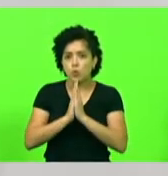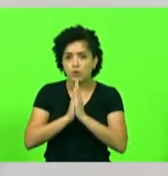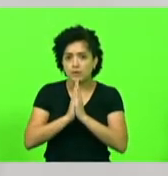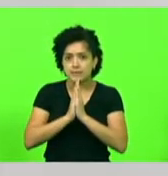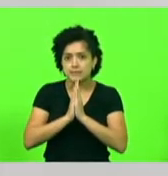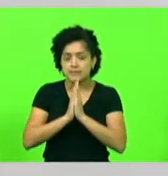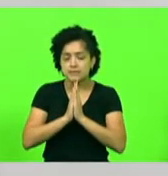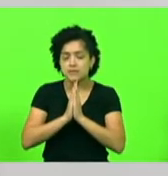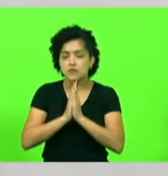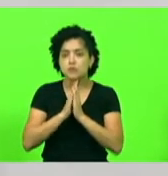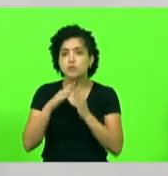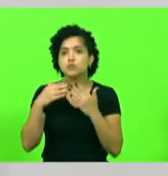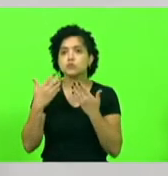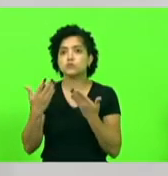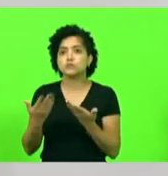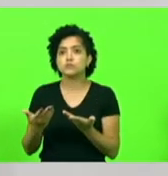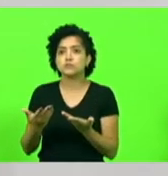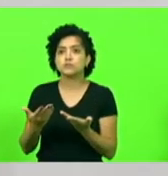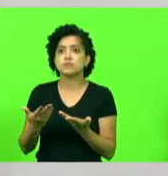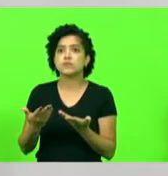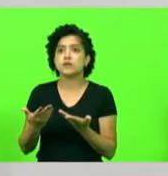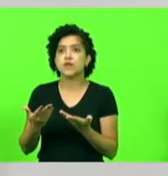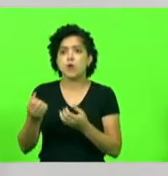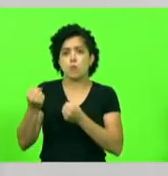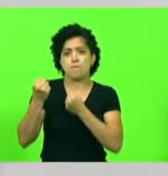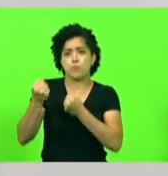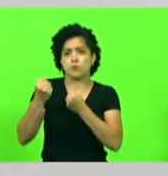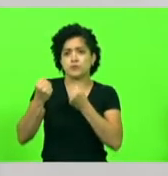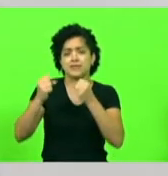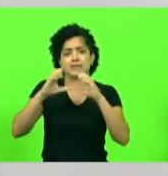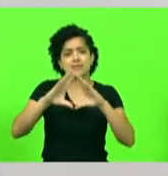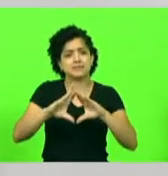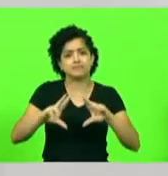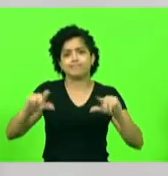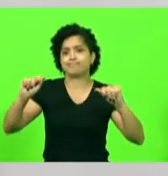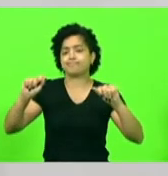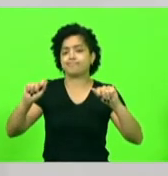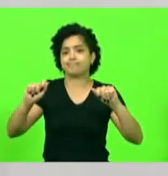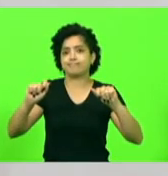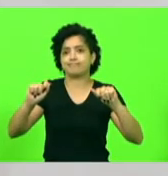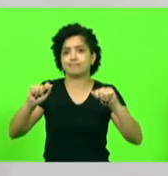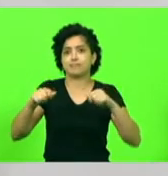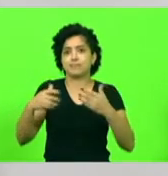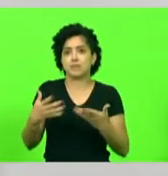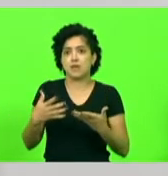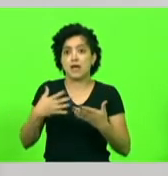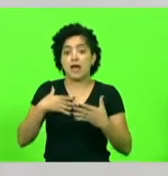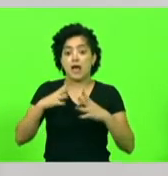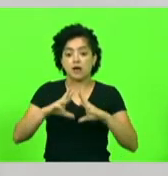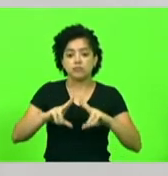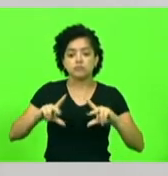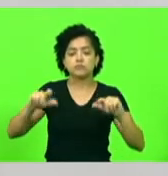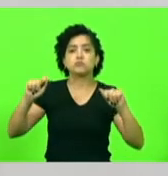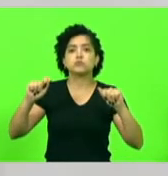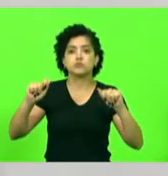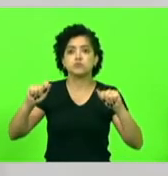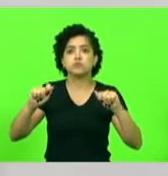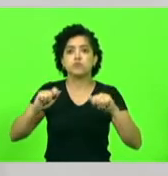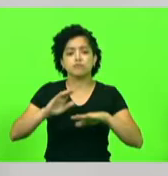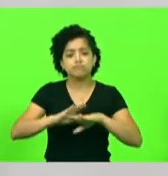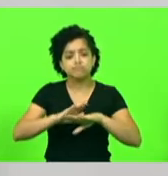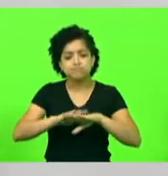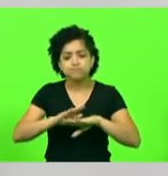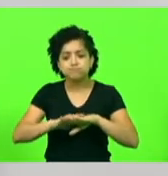deputado Ismael, ela não tem o poder da cura nesse momento. A cura vem com a atuação dos